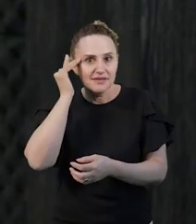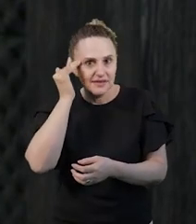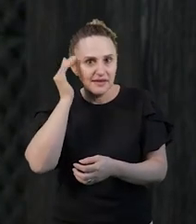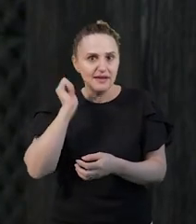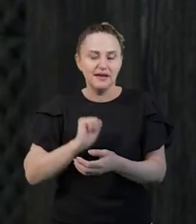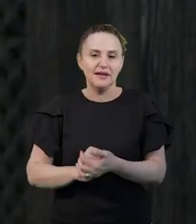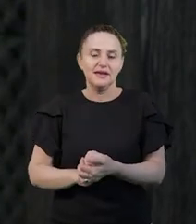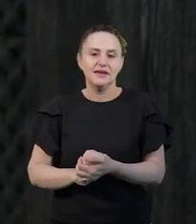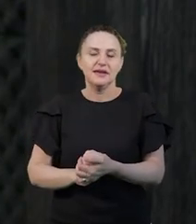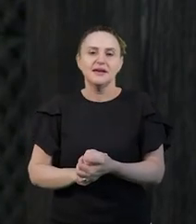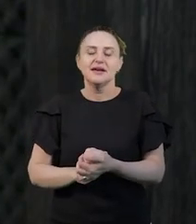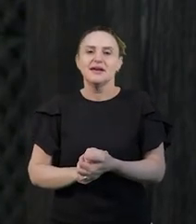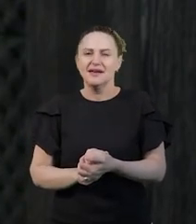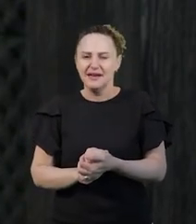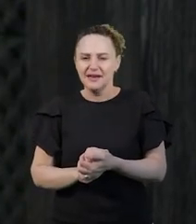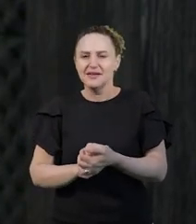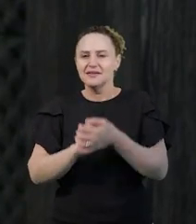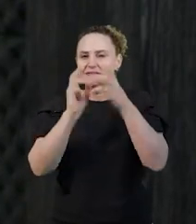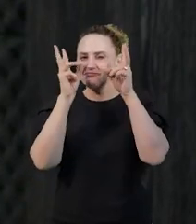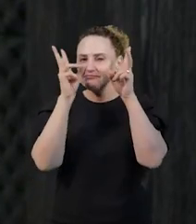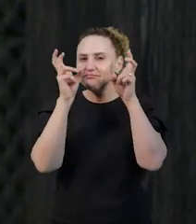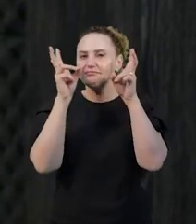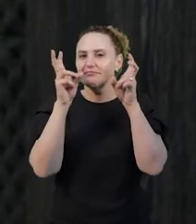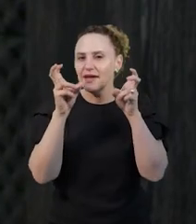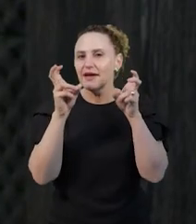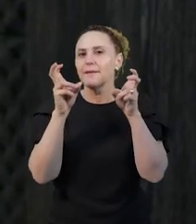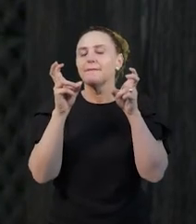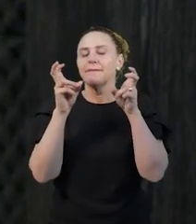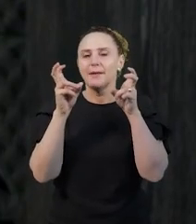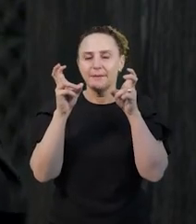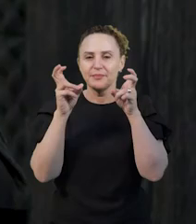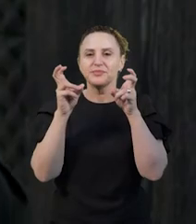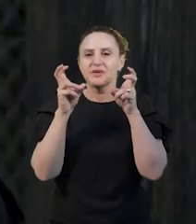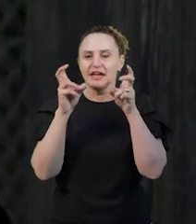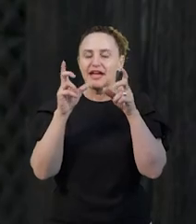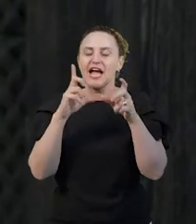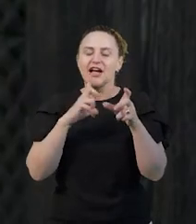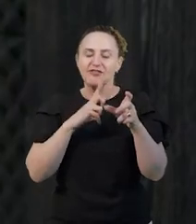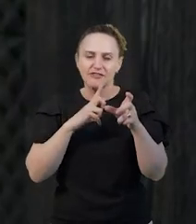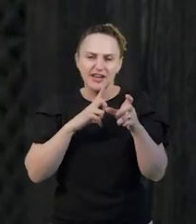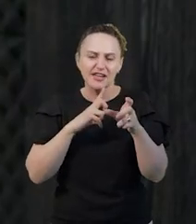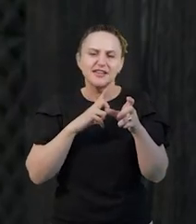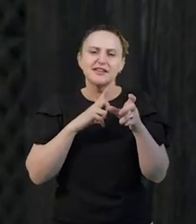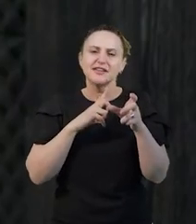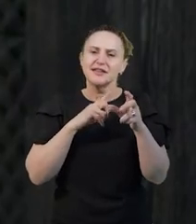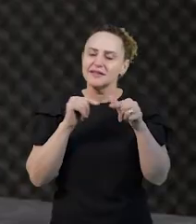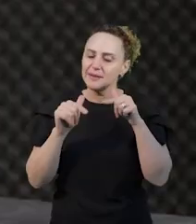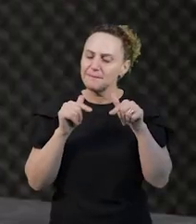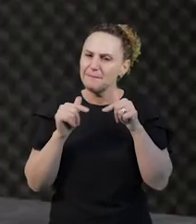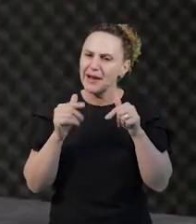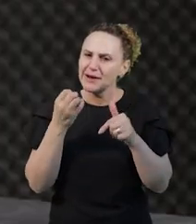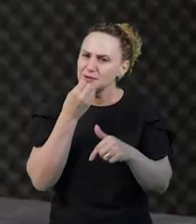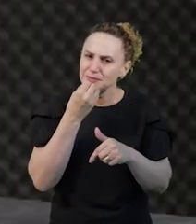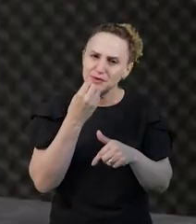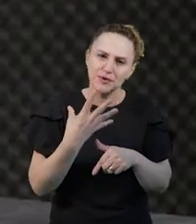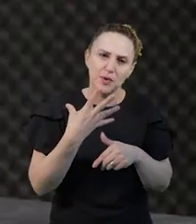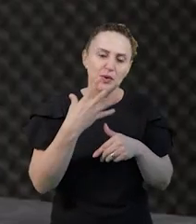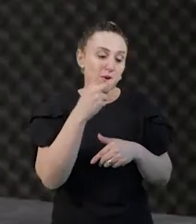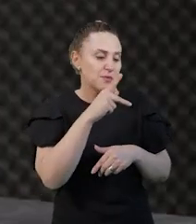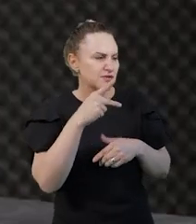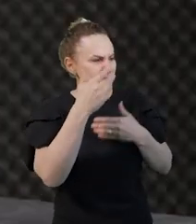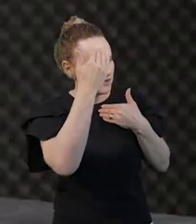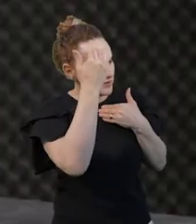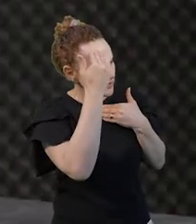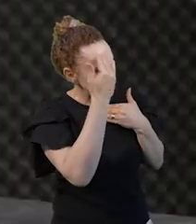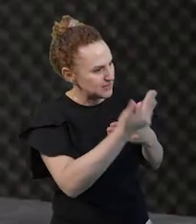que tem a modelagem matemática, nós vamos ter muitos trabalhos maravilhosos. professor, muito